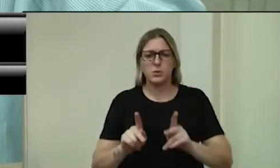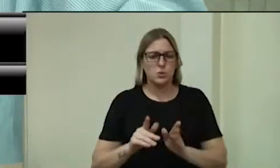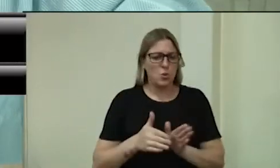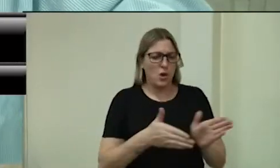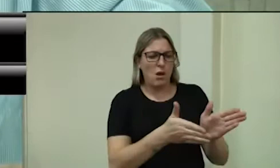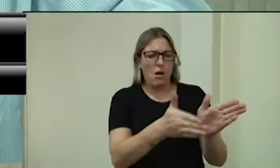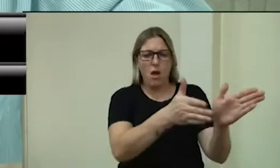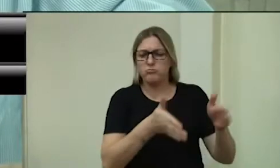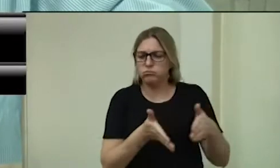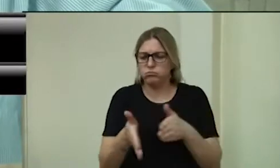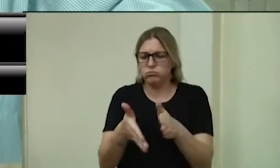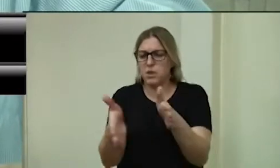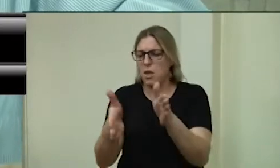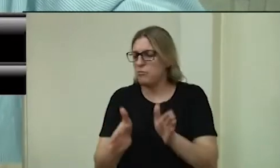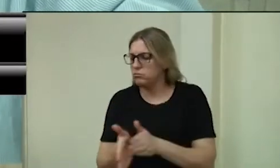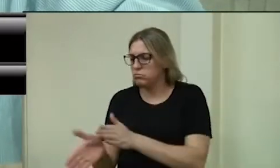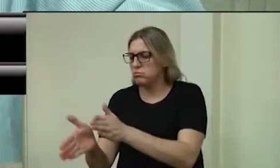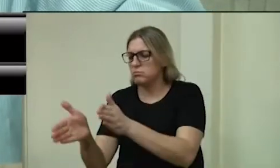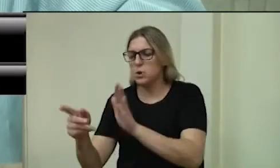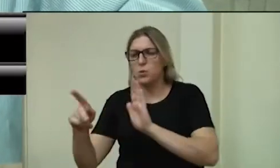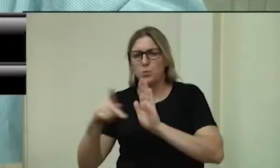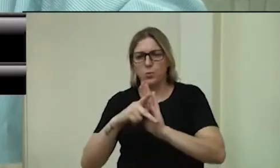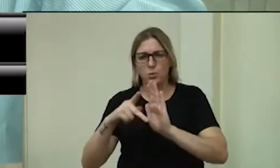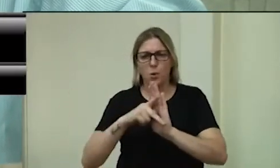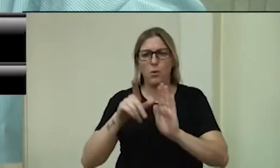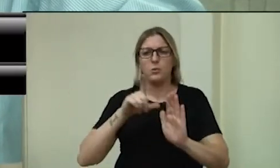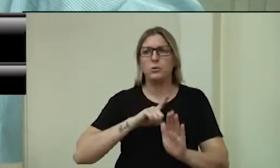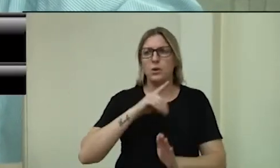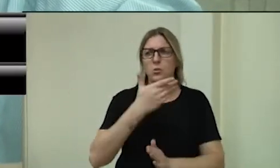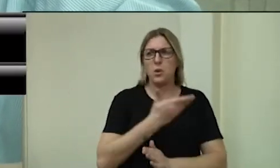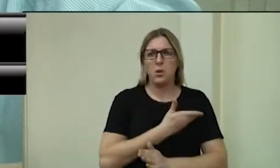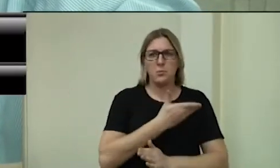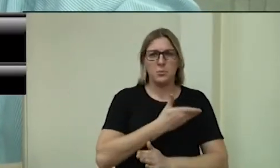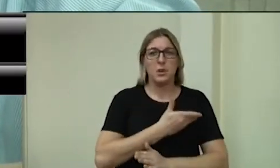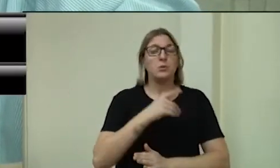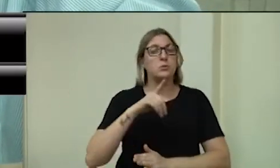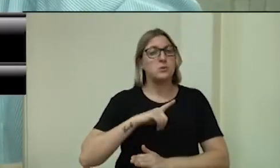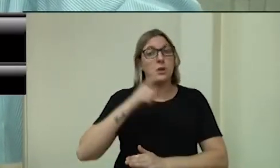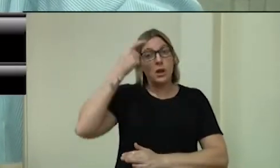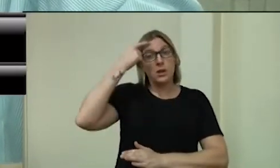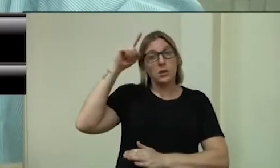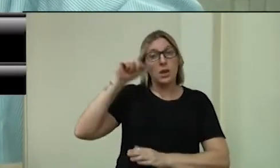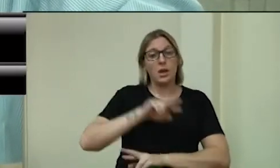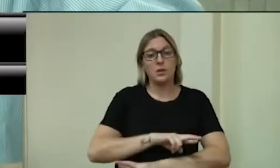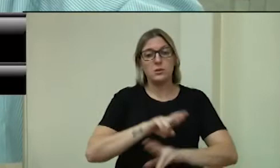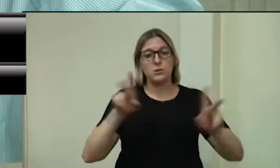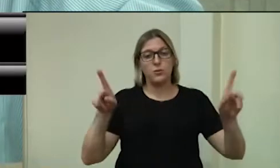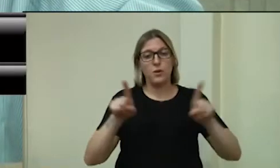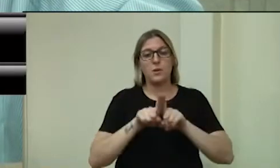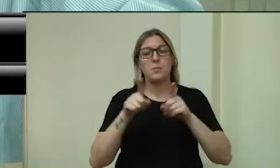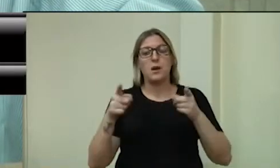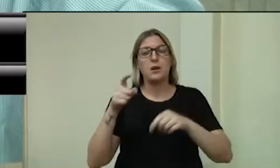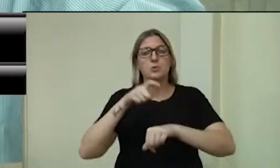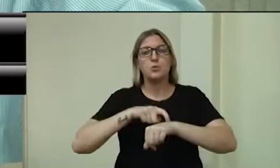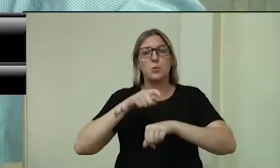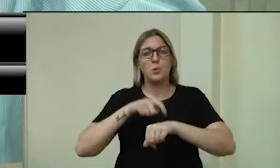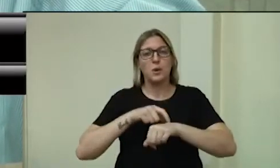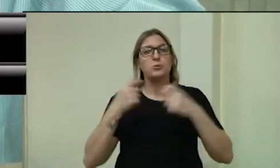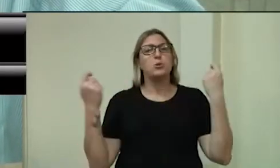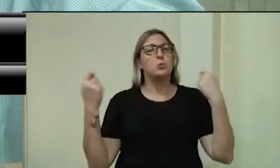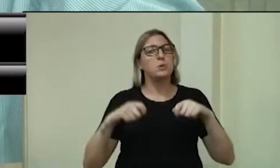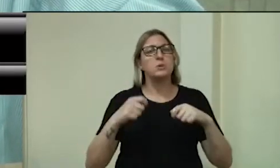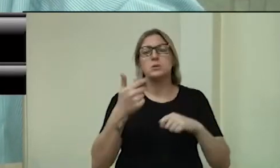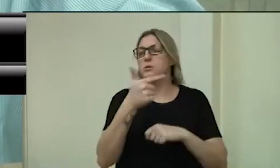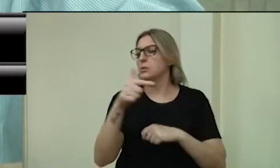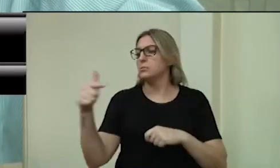amigos que têm ideia diferente, mas na hora do aperto não existe inimigo. Isso aí é uma